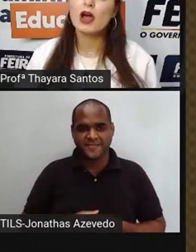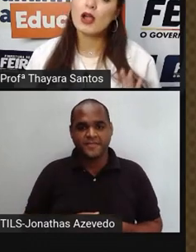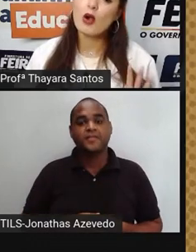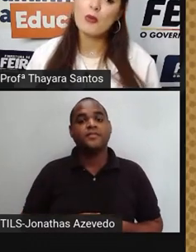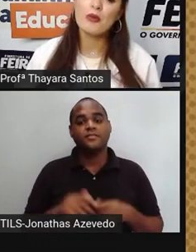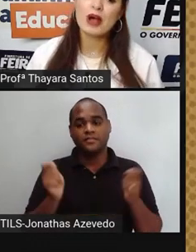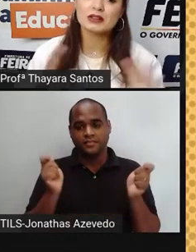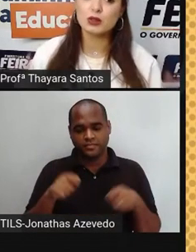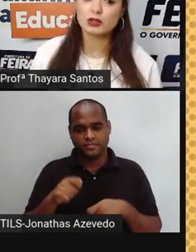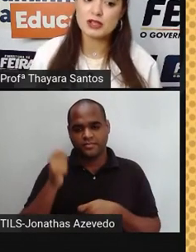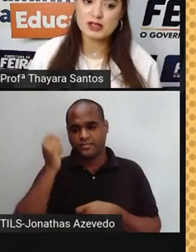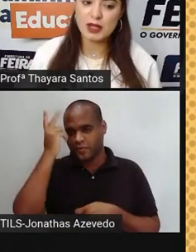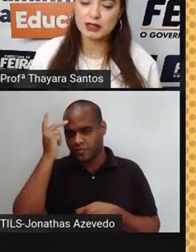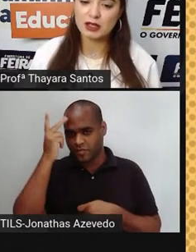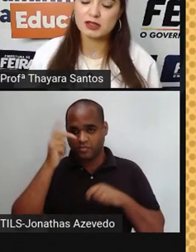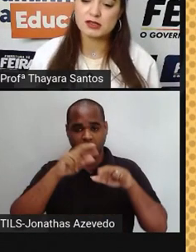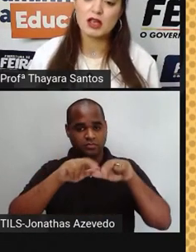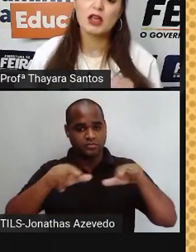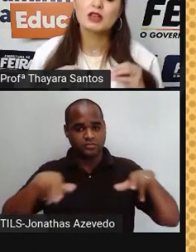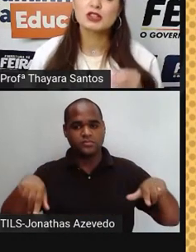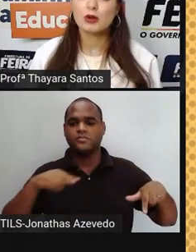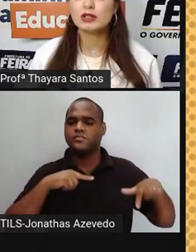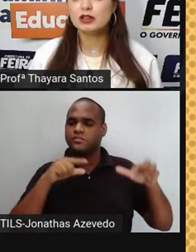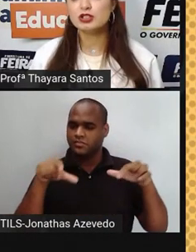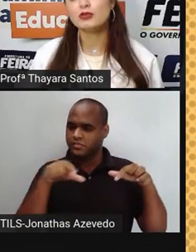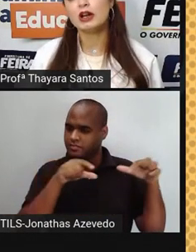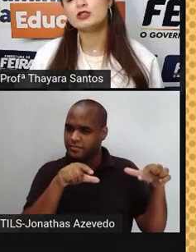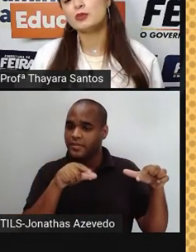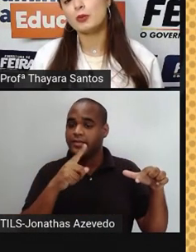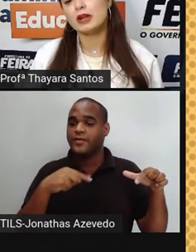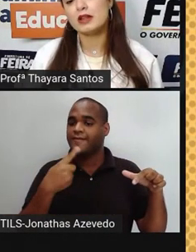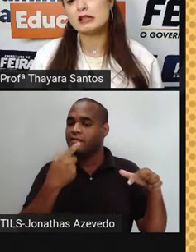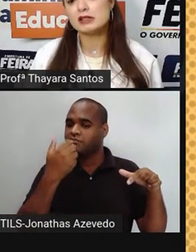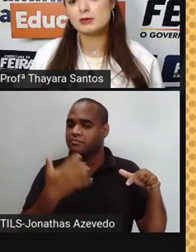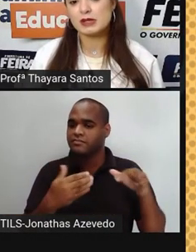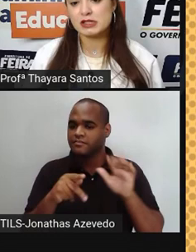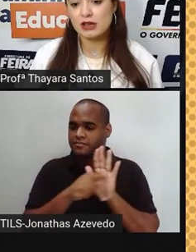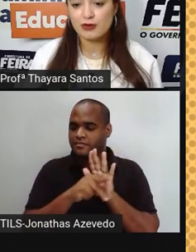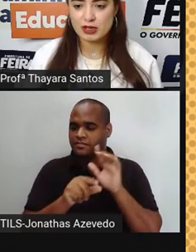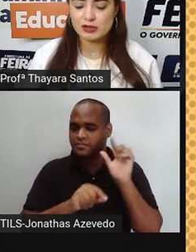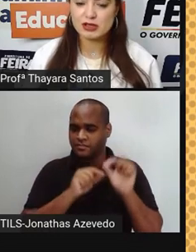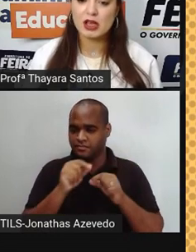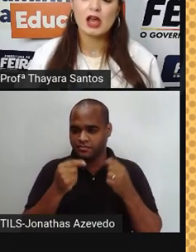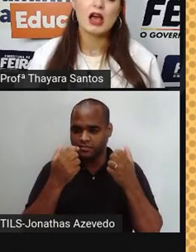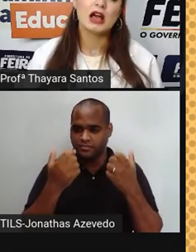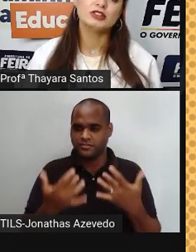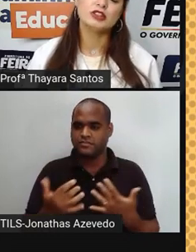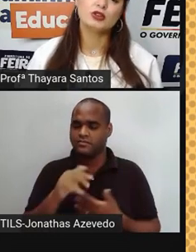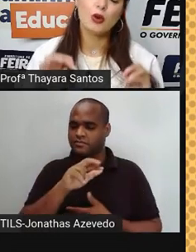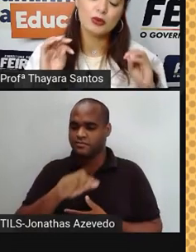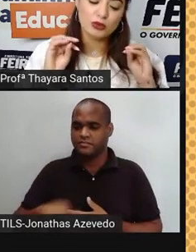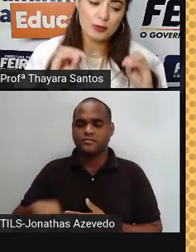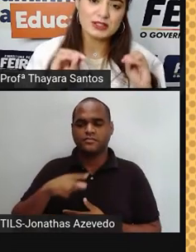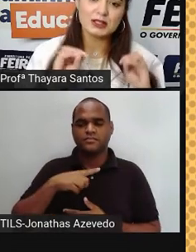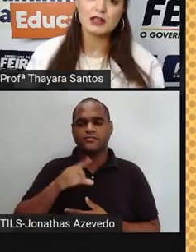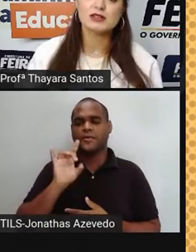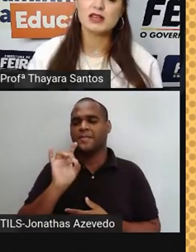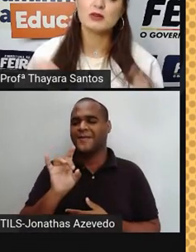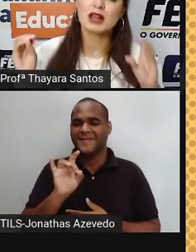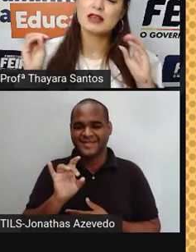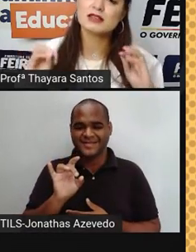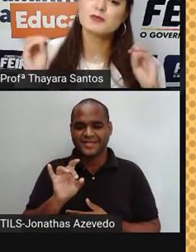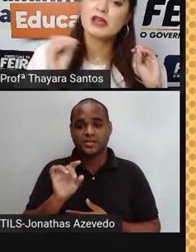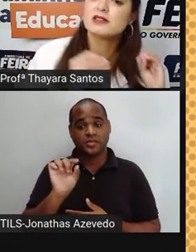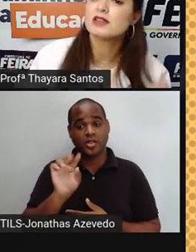Isso é comum a todas as matérias. Já quando a gente fala de propriedades específicas, a gente, como o nome já está